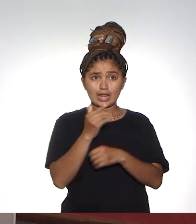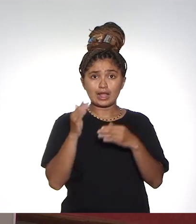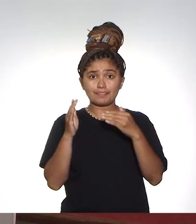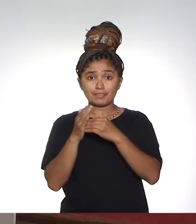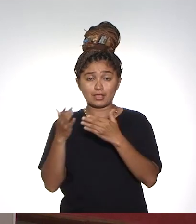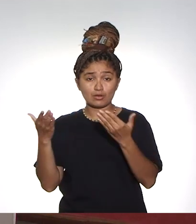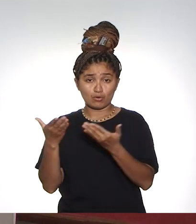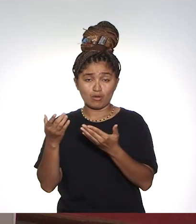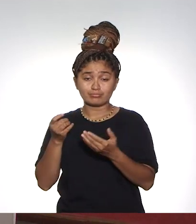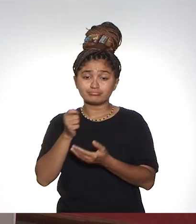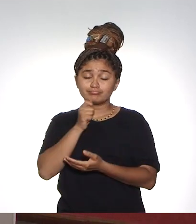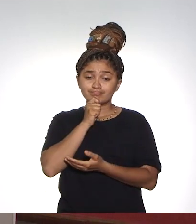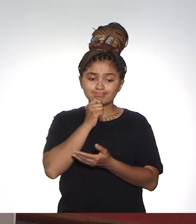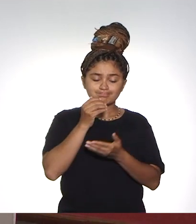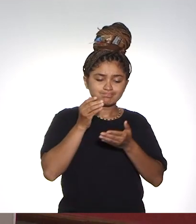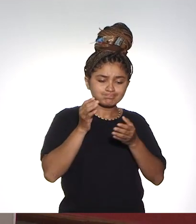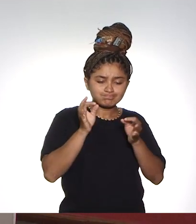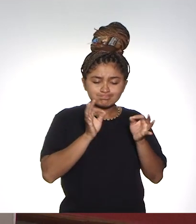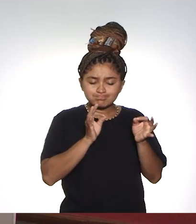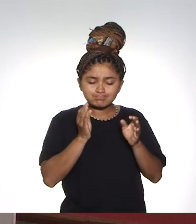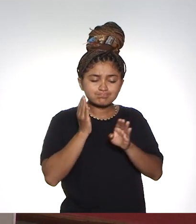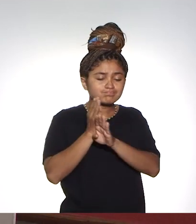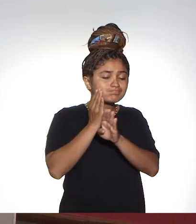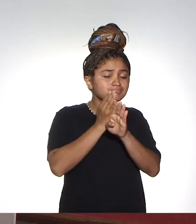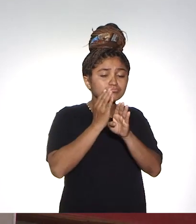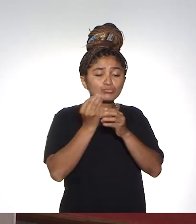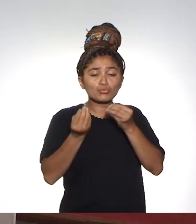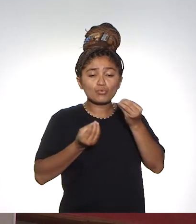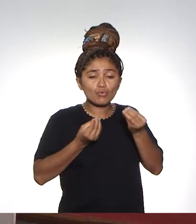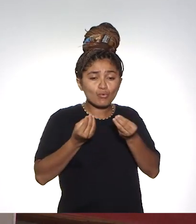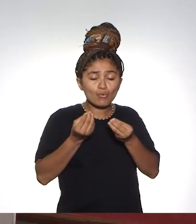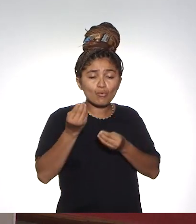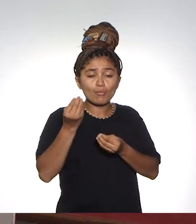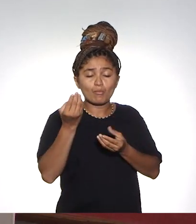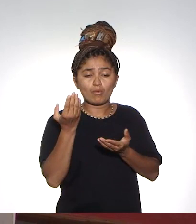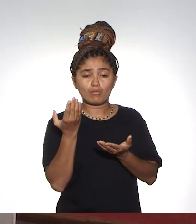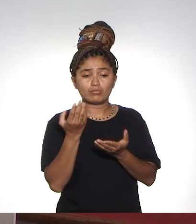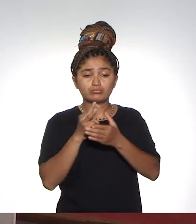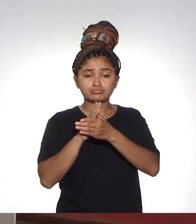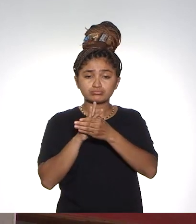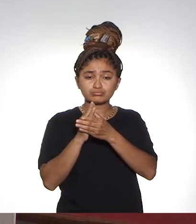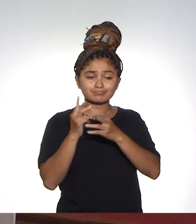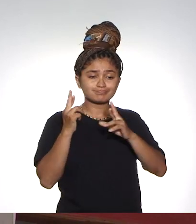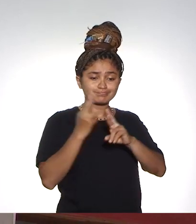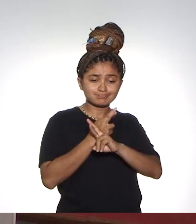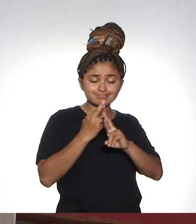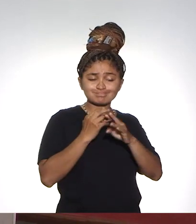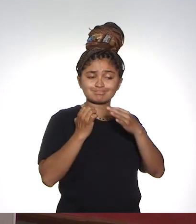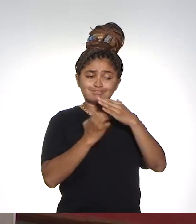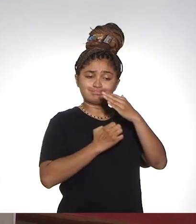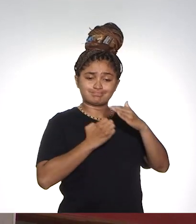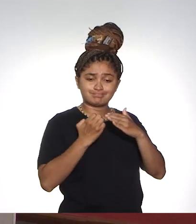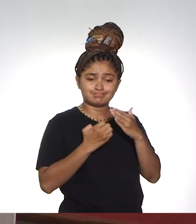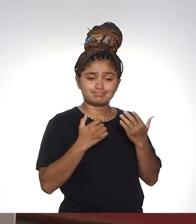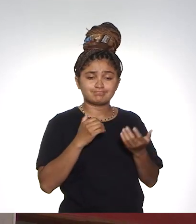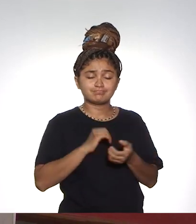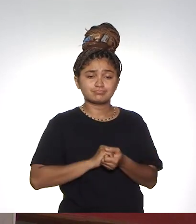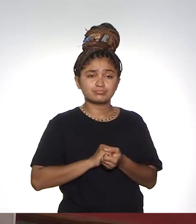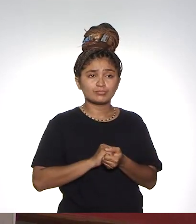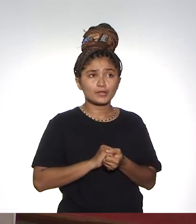até esse ano nós estávamos um pouco descobertos em relação a como a universidade iria se relacionar com essas